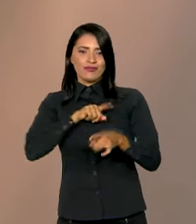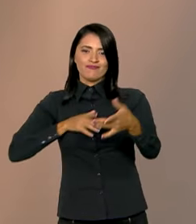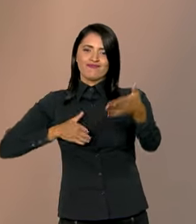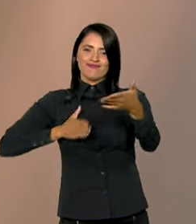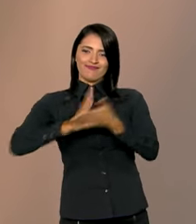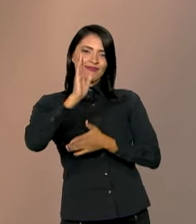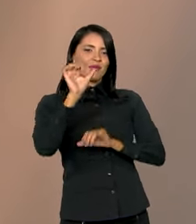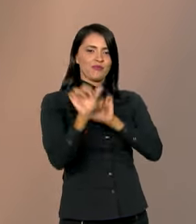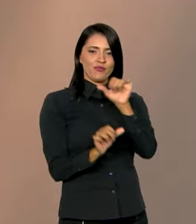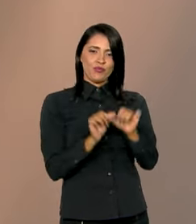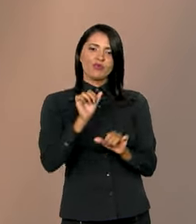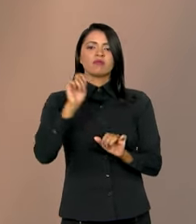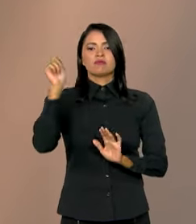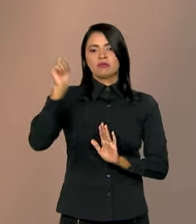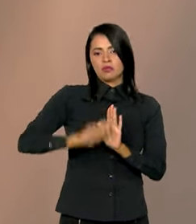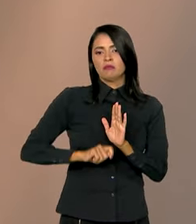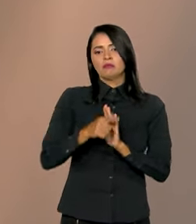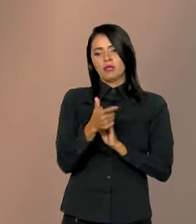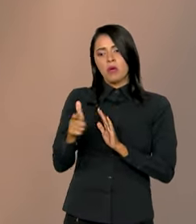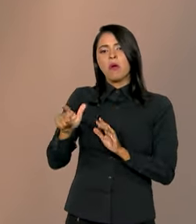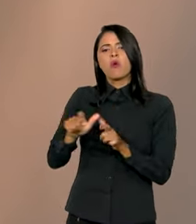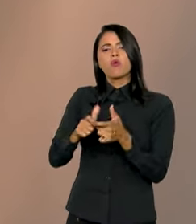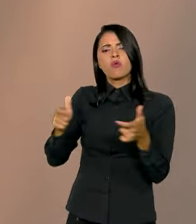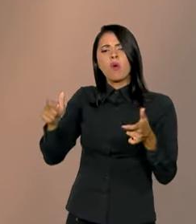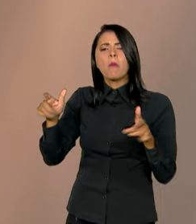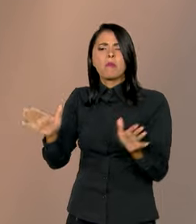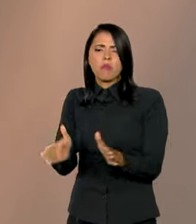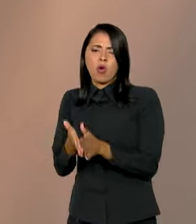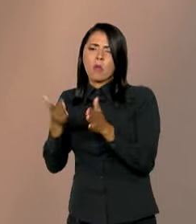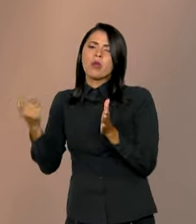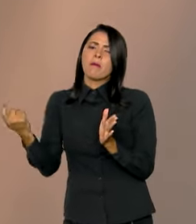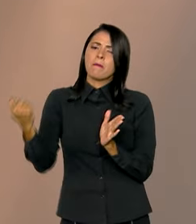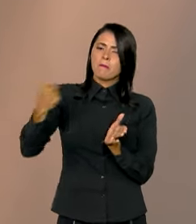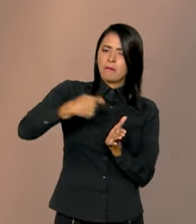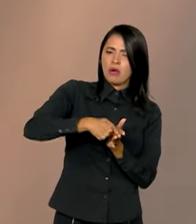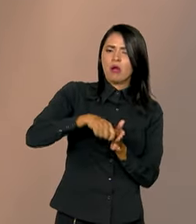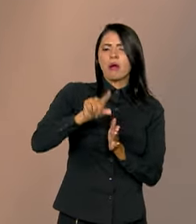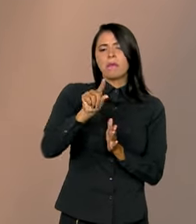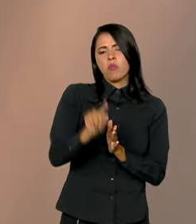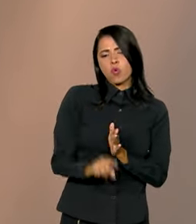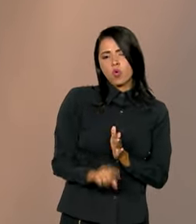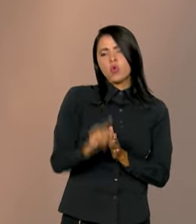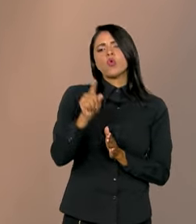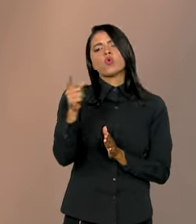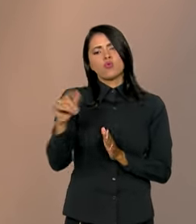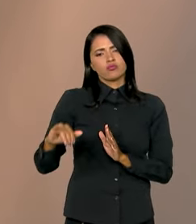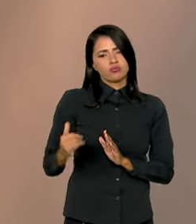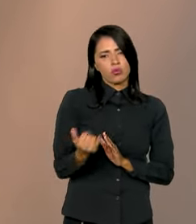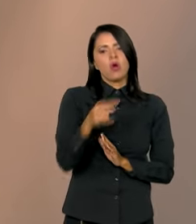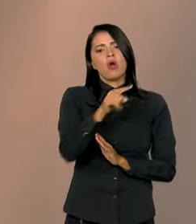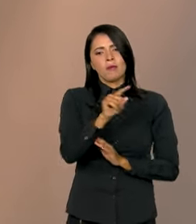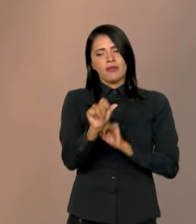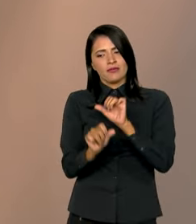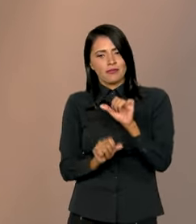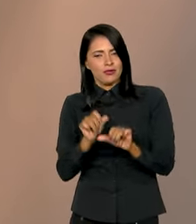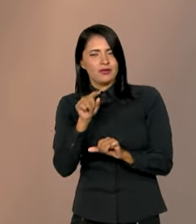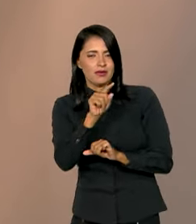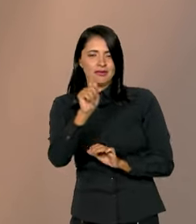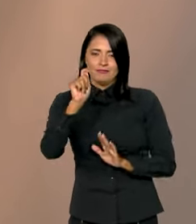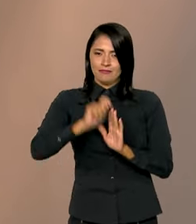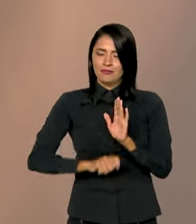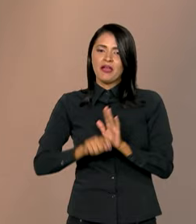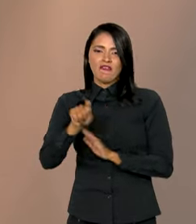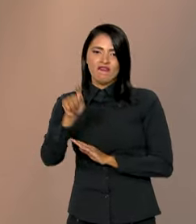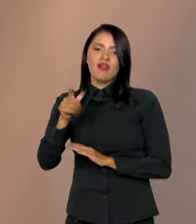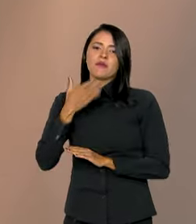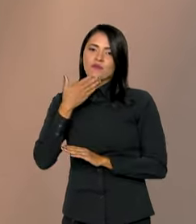Então, a tendência é que os mais pobres comecem a pagar menos impostos, porque a reforma tributária vai ter um impacto na vida das pessoas, especialmente